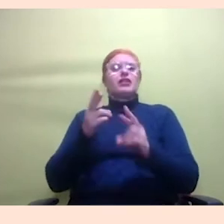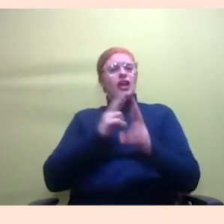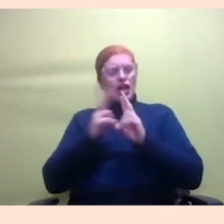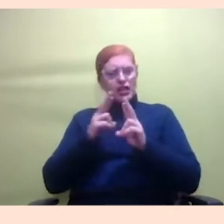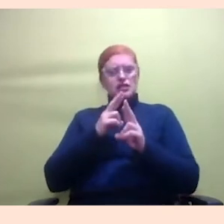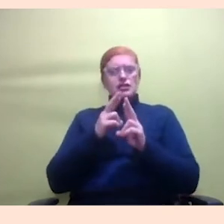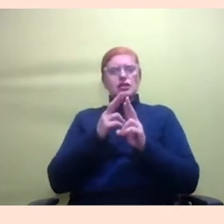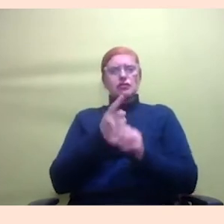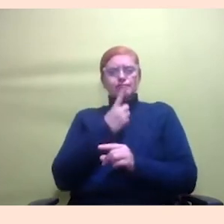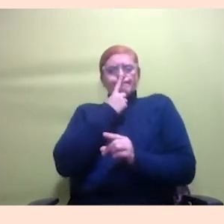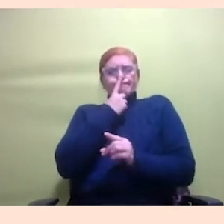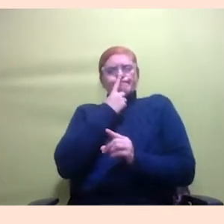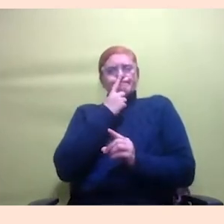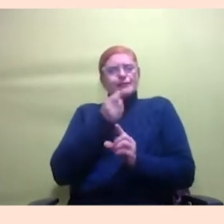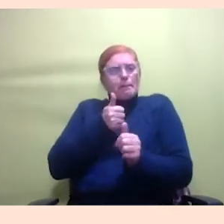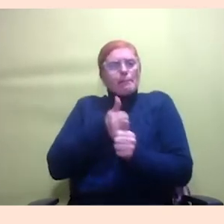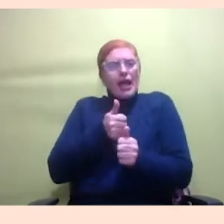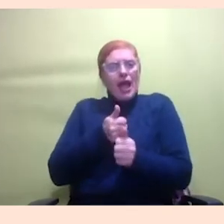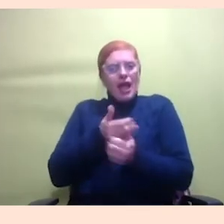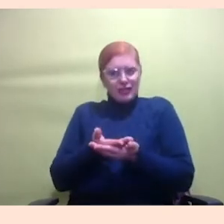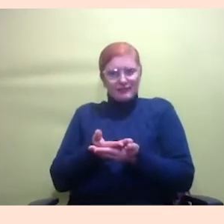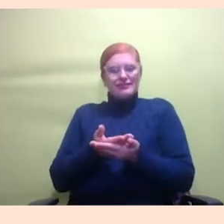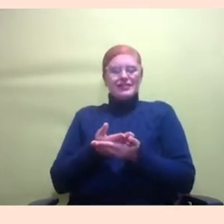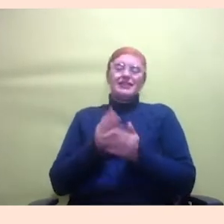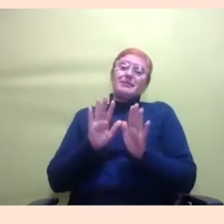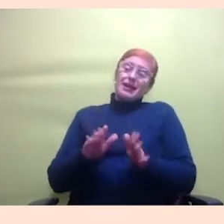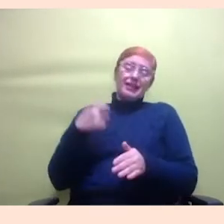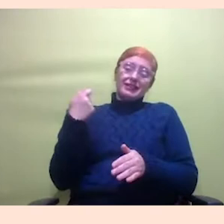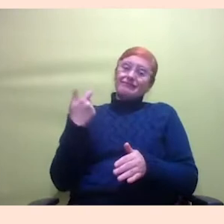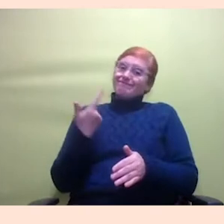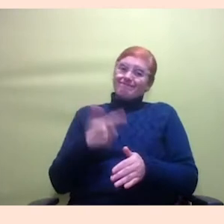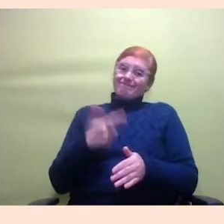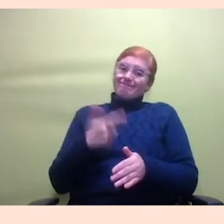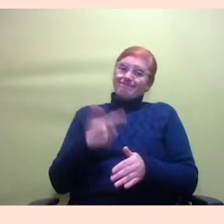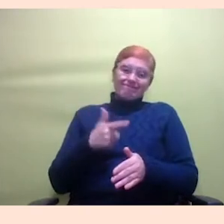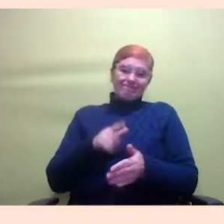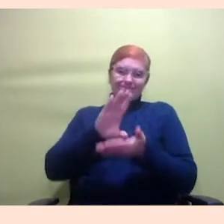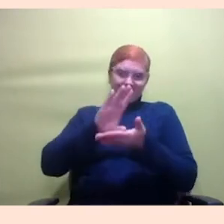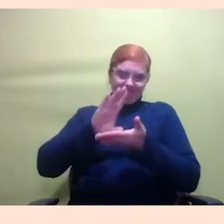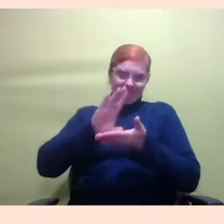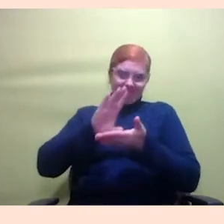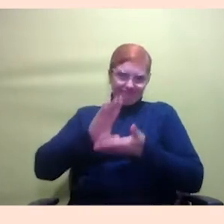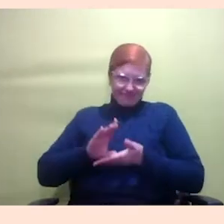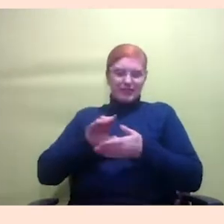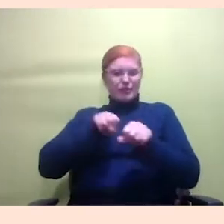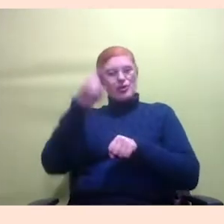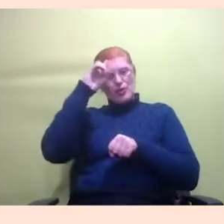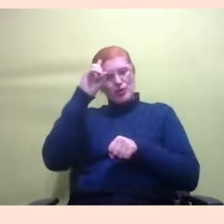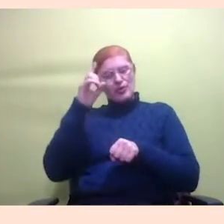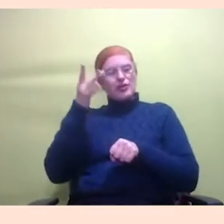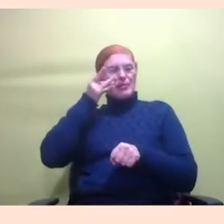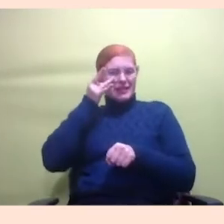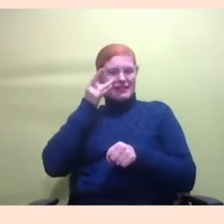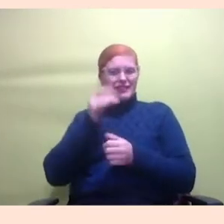limitações mas são limitações da grana mesmo que a gente não tem para poder dar informação todo dia física eu acho que essa aí é